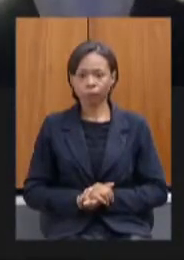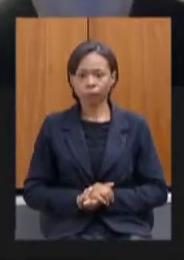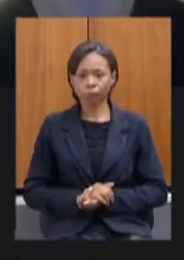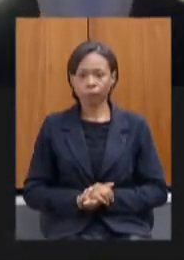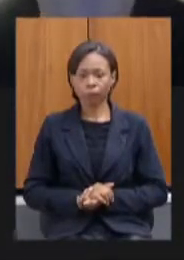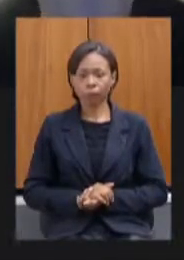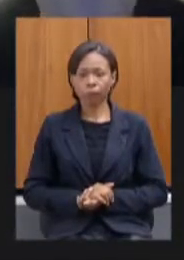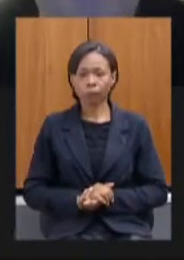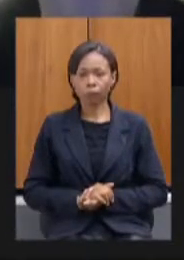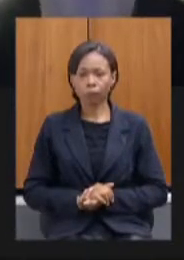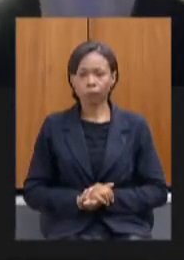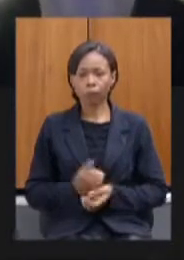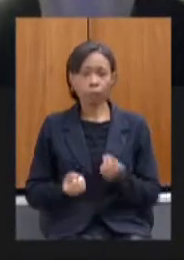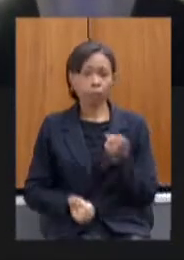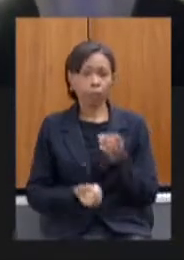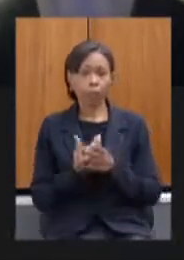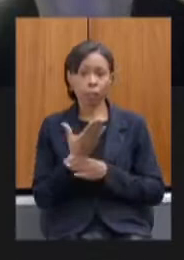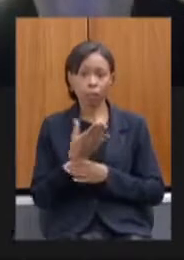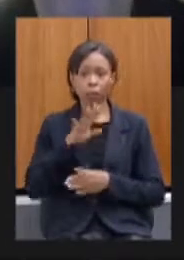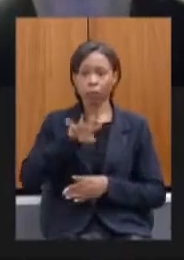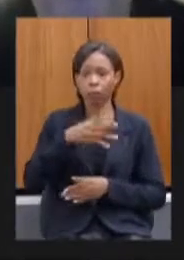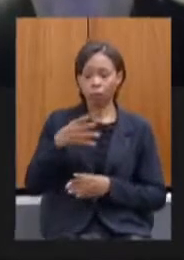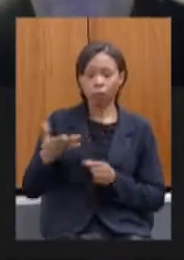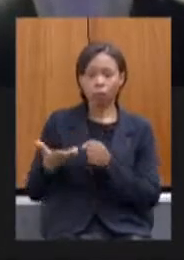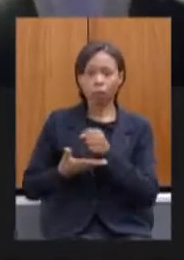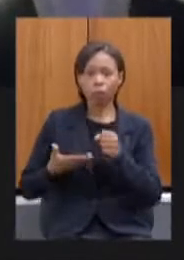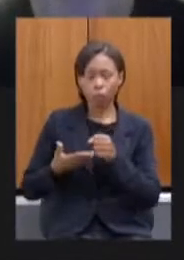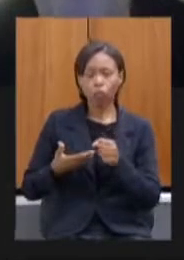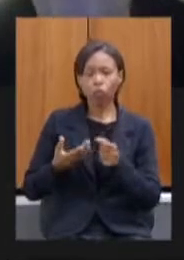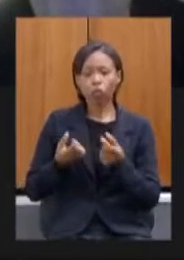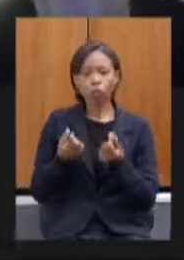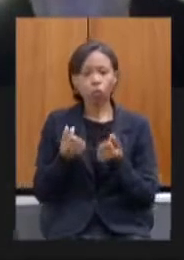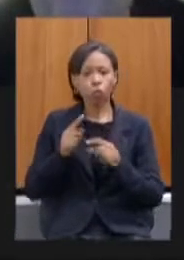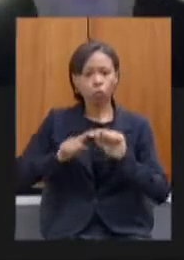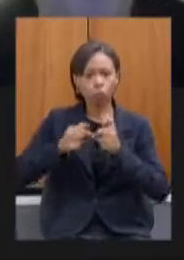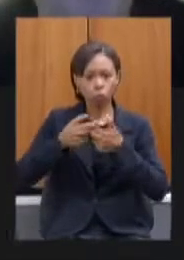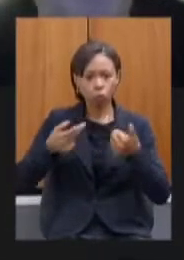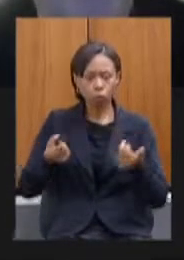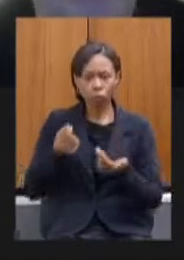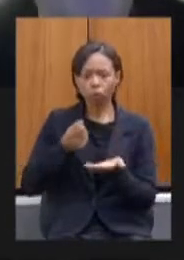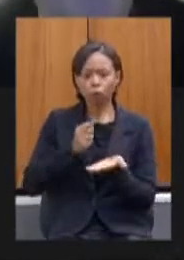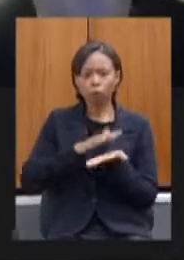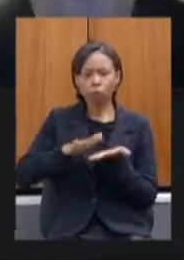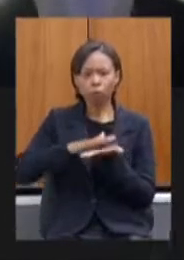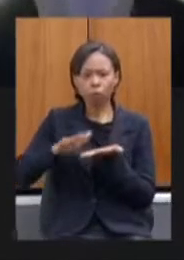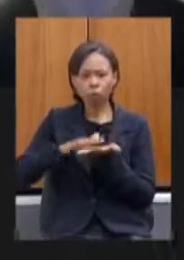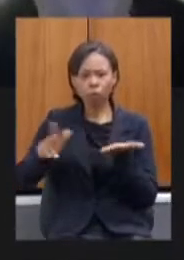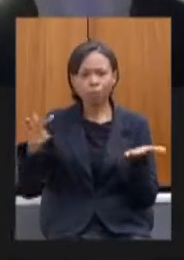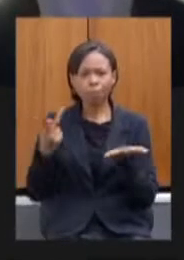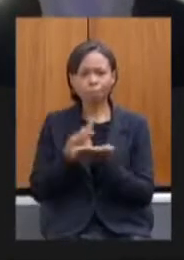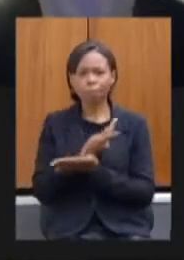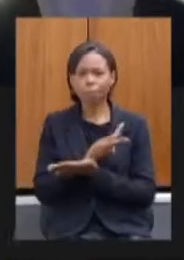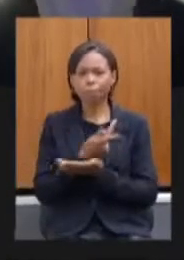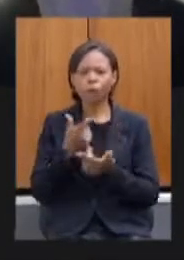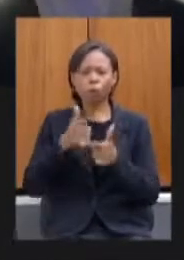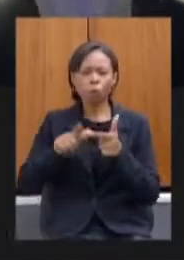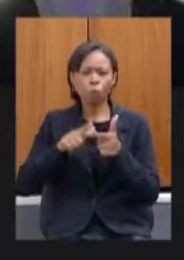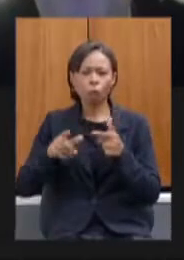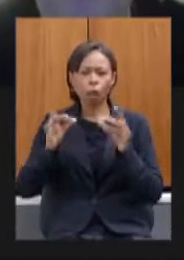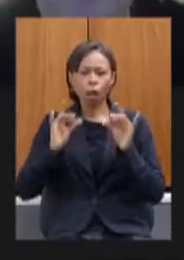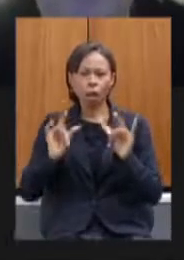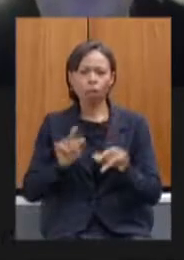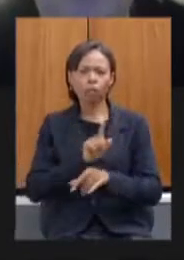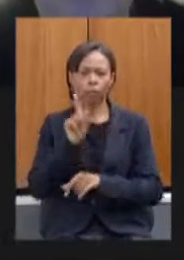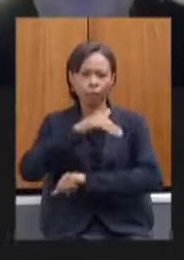aplicação da matriz insumo produto para estimar os custos econômicos do desastre do corvo do feijão no município de Brumadinho